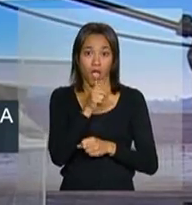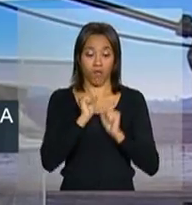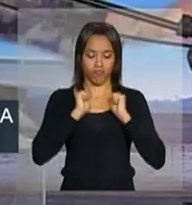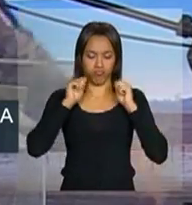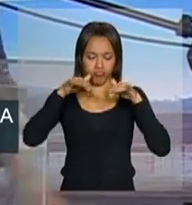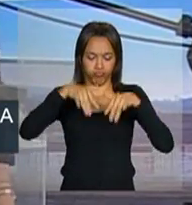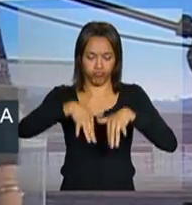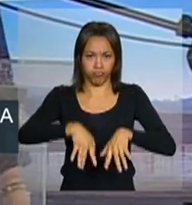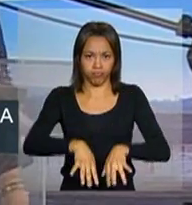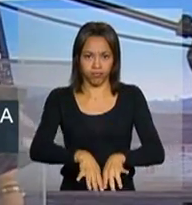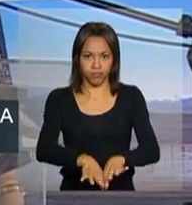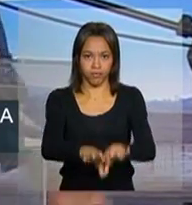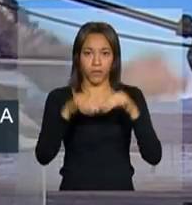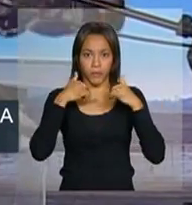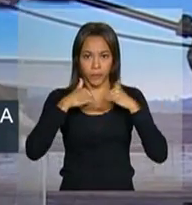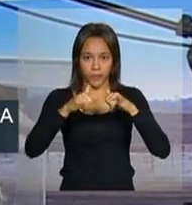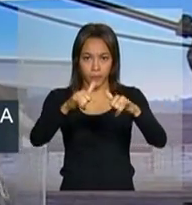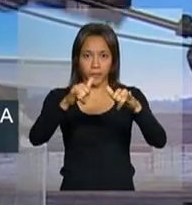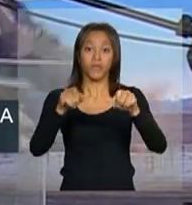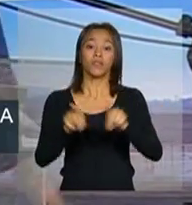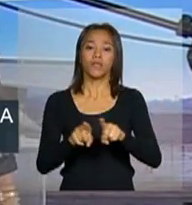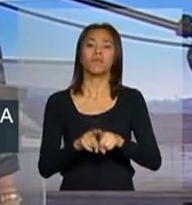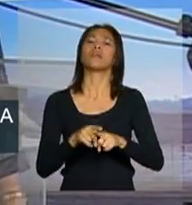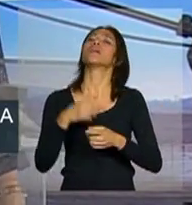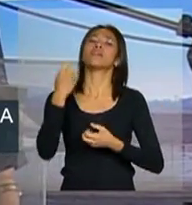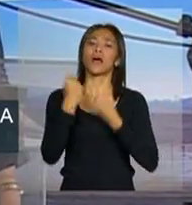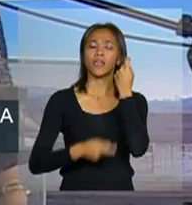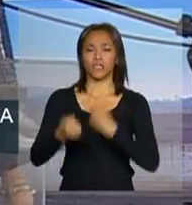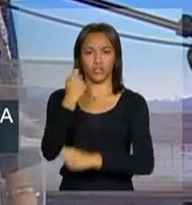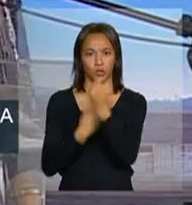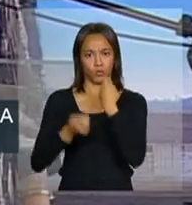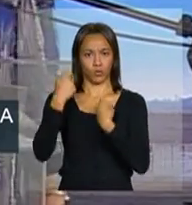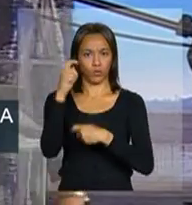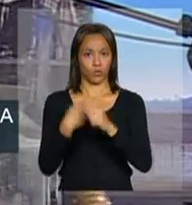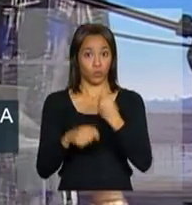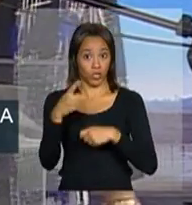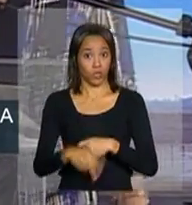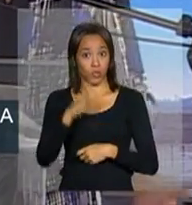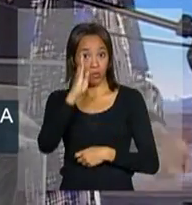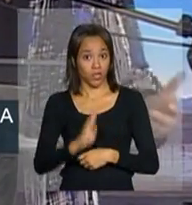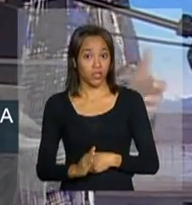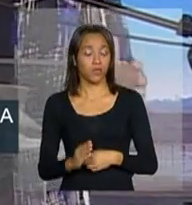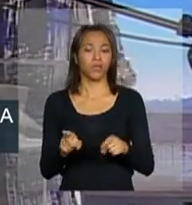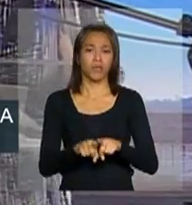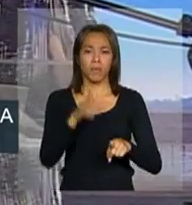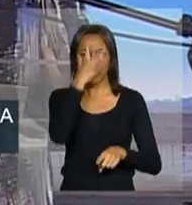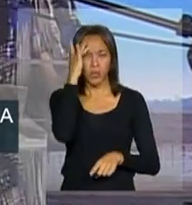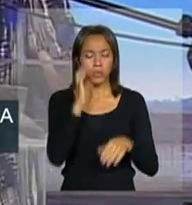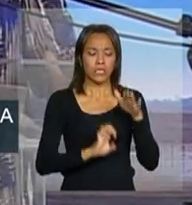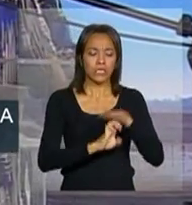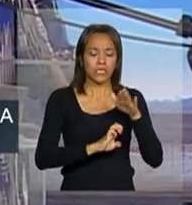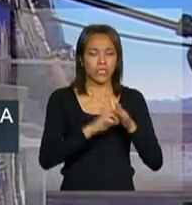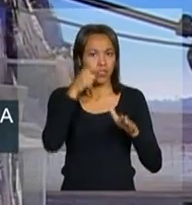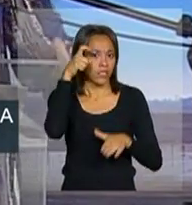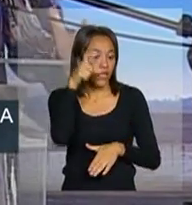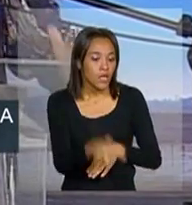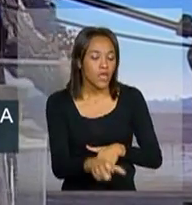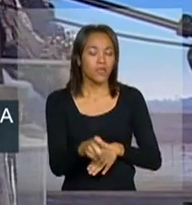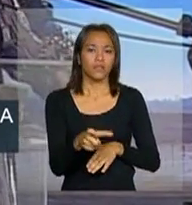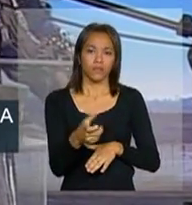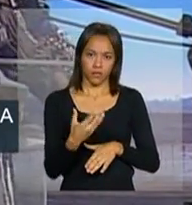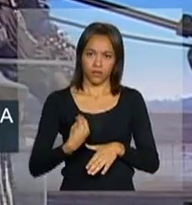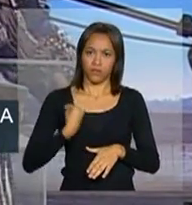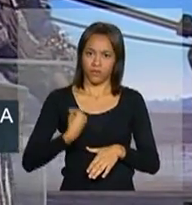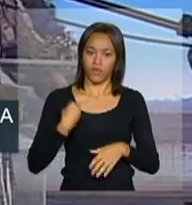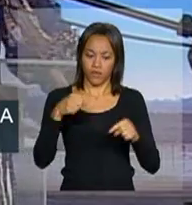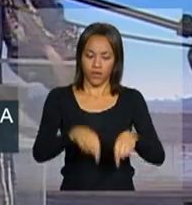com recursos da indústria brasileira, com empreendedores que são empreendedores que estão